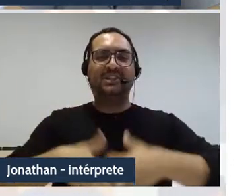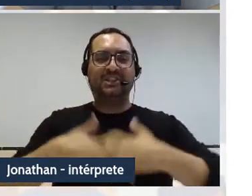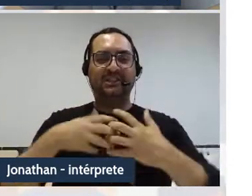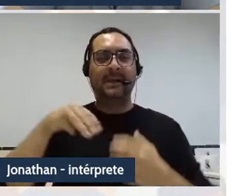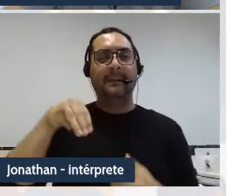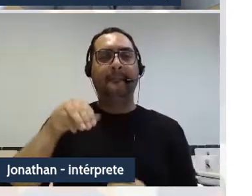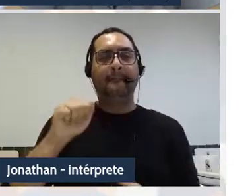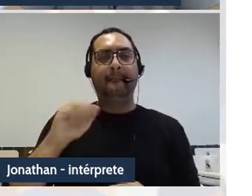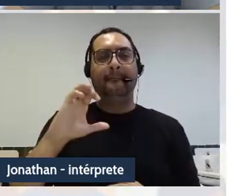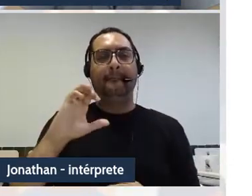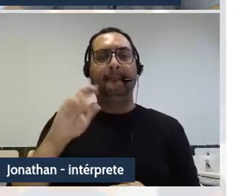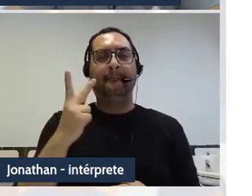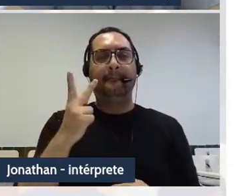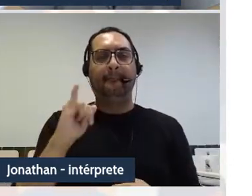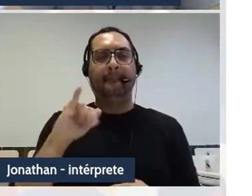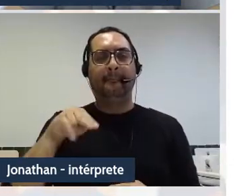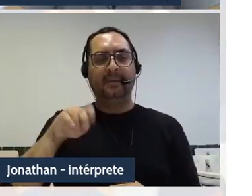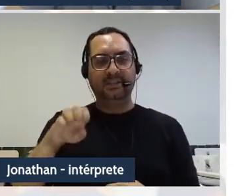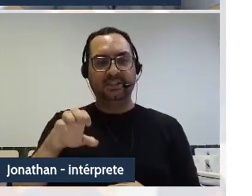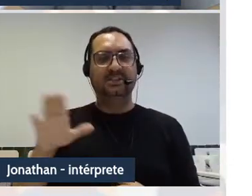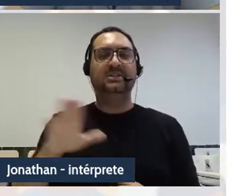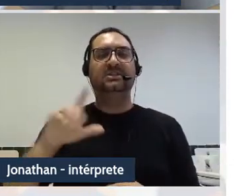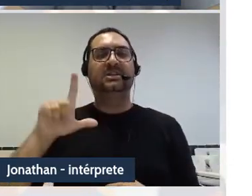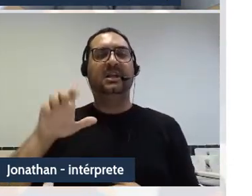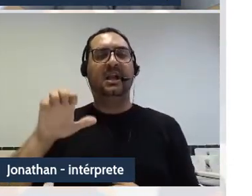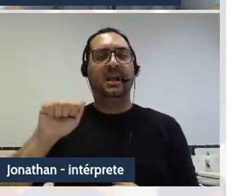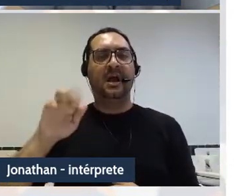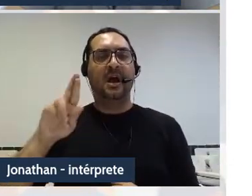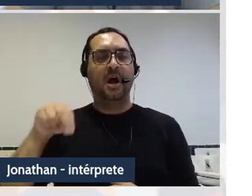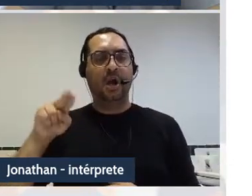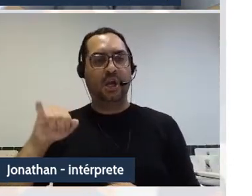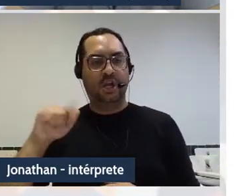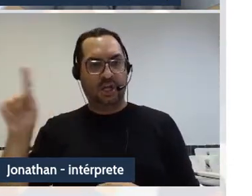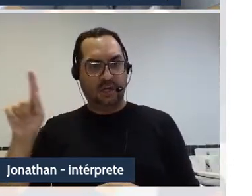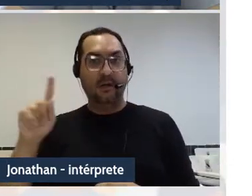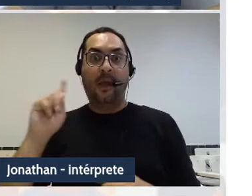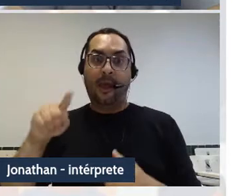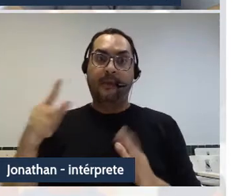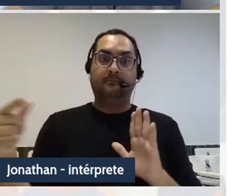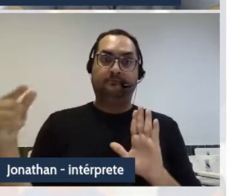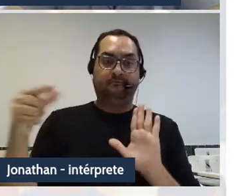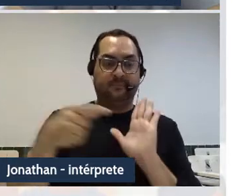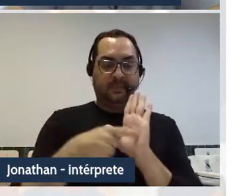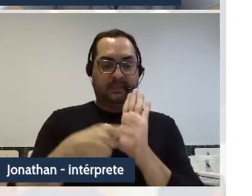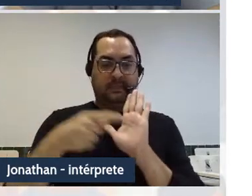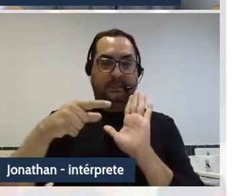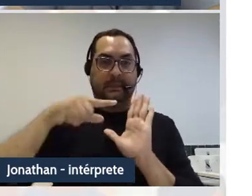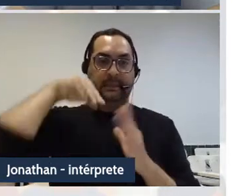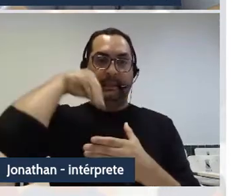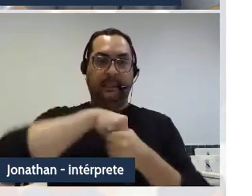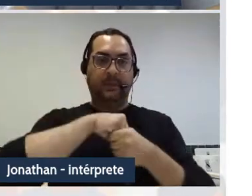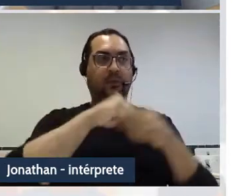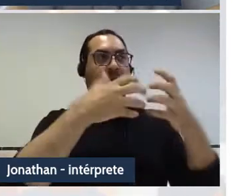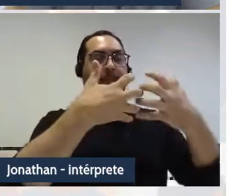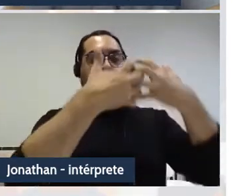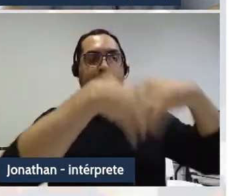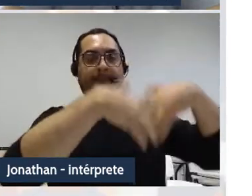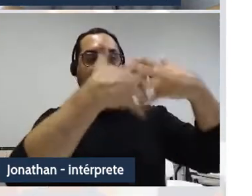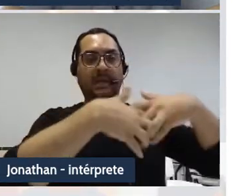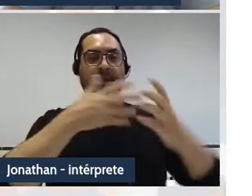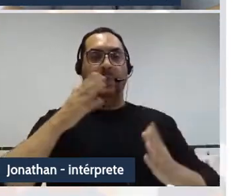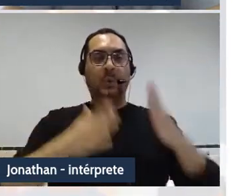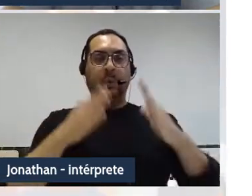e que se valem de princípios intrínsecos à linguagem verbal humana, embora desafiando a própria reversibilidade da